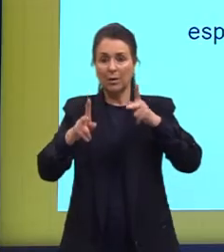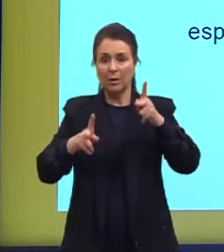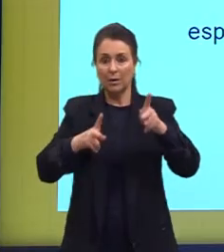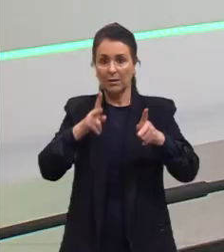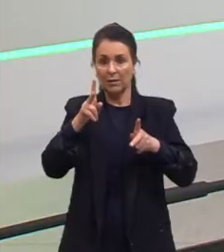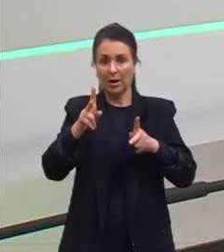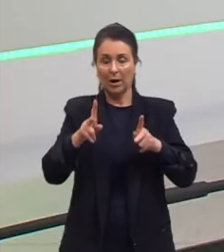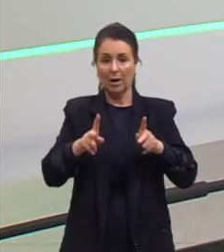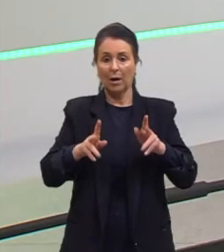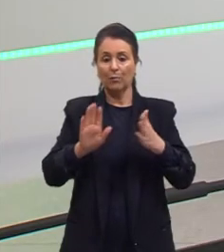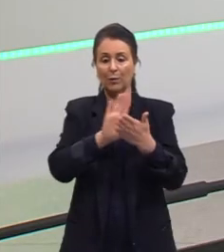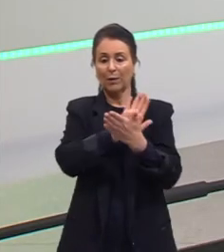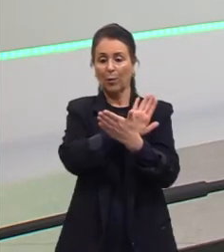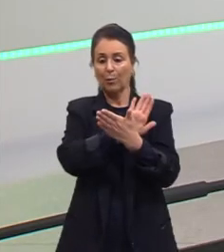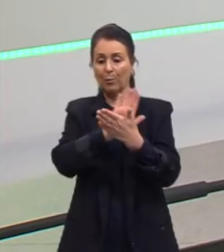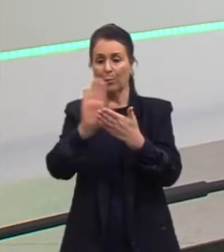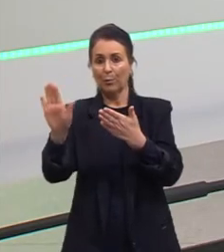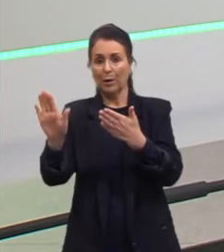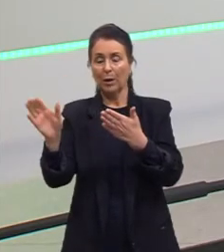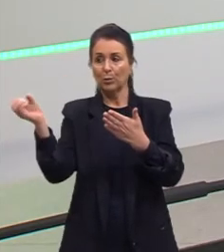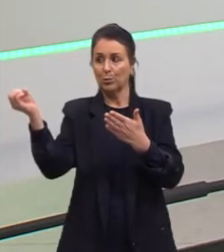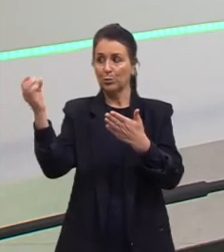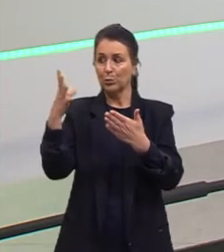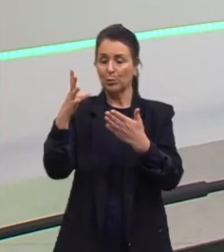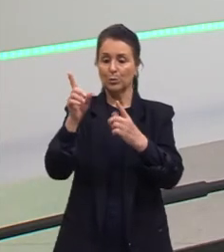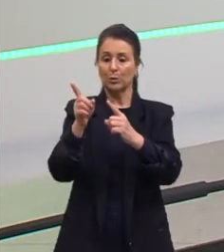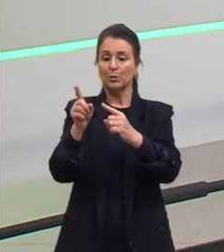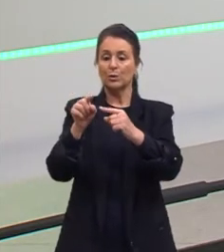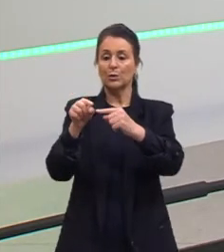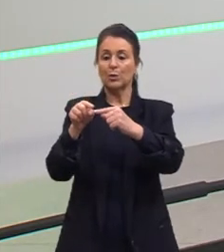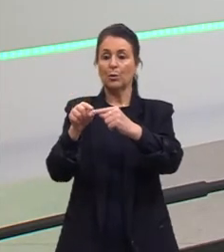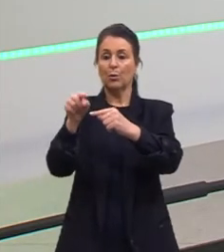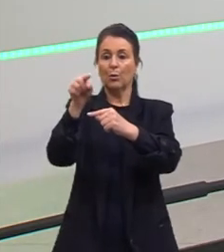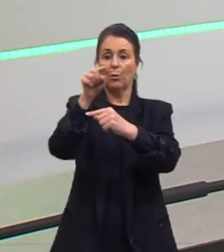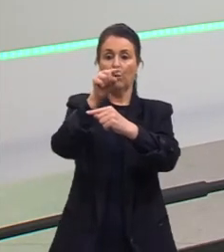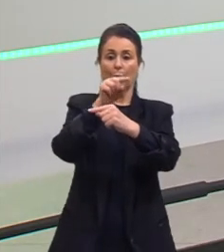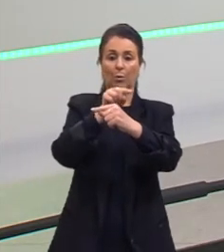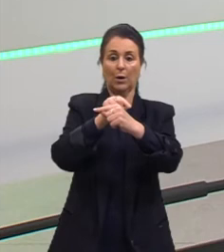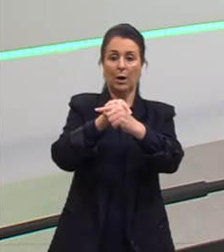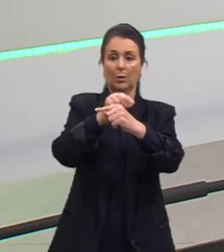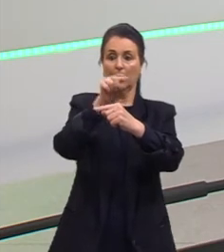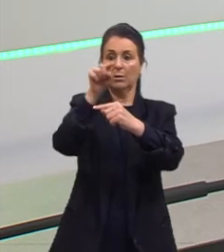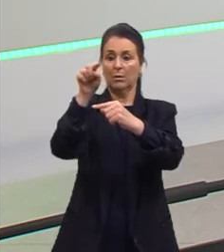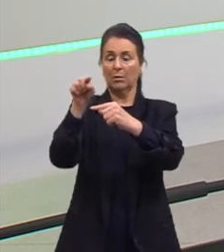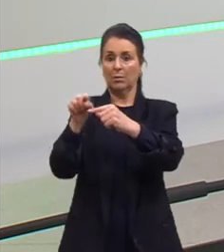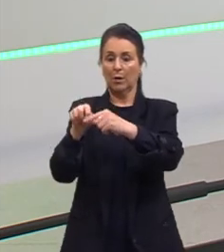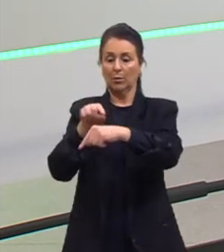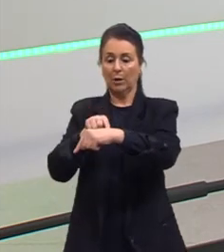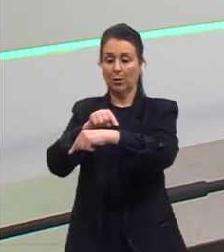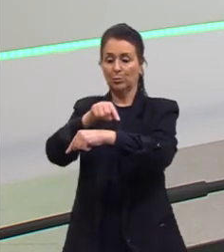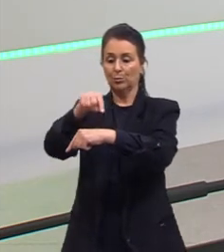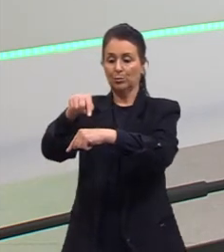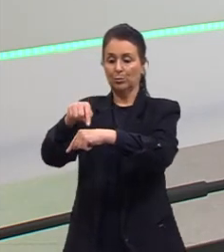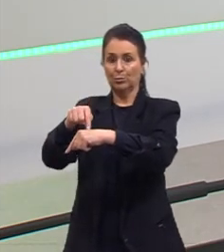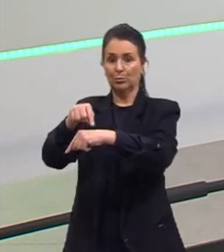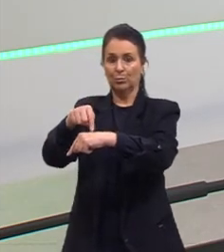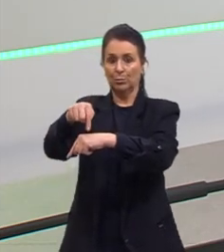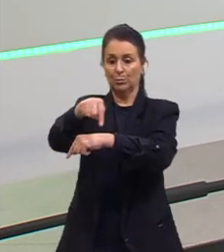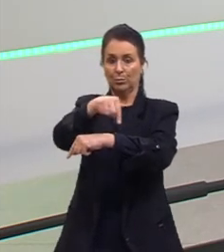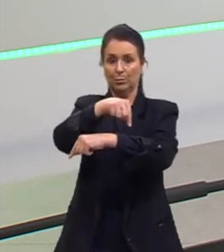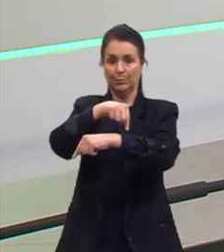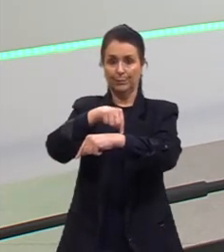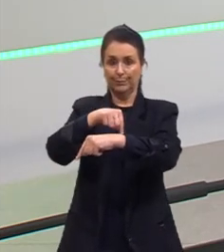luz incidindo em sentido horário ou anti-horário. Ou esquerda e direita também, para ficar mais fácil da gente lembrar,